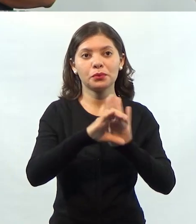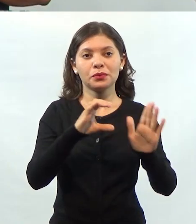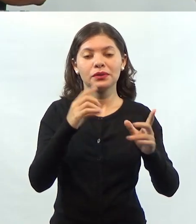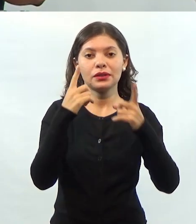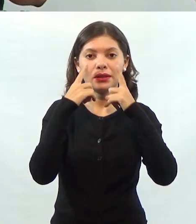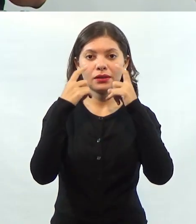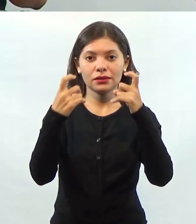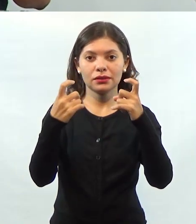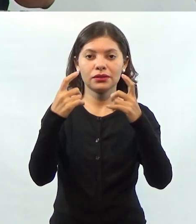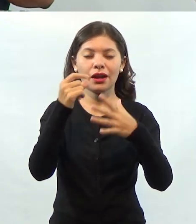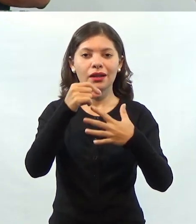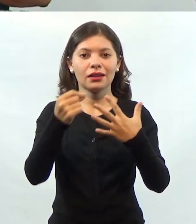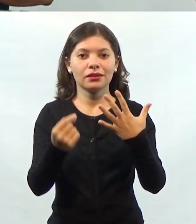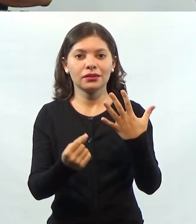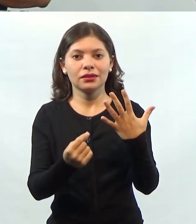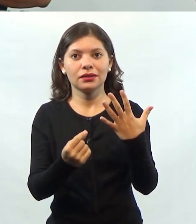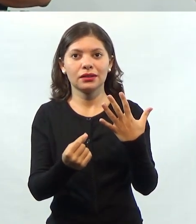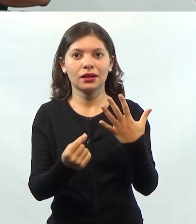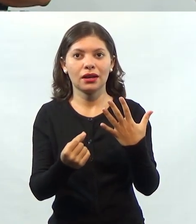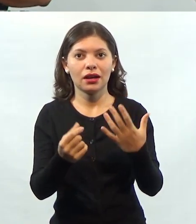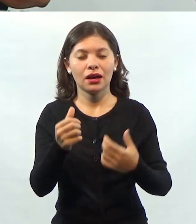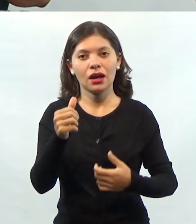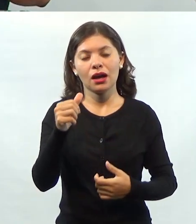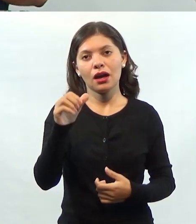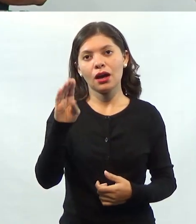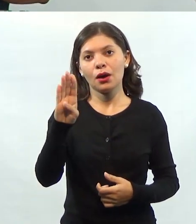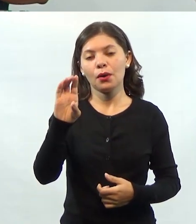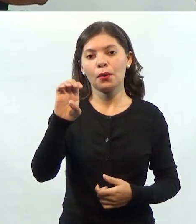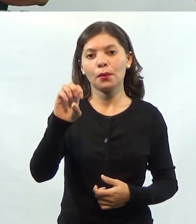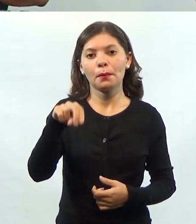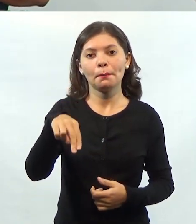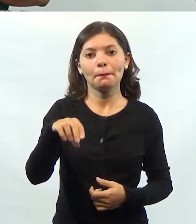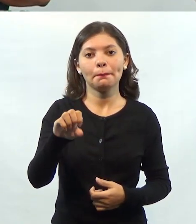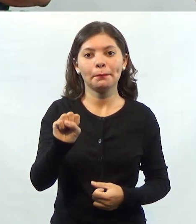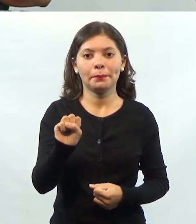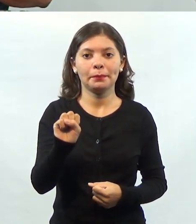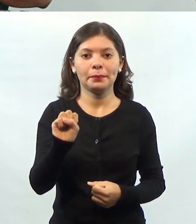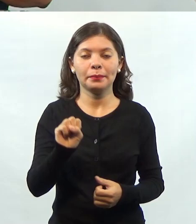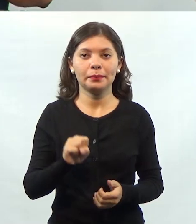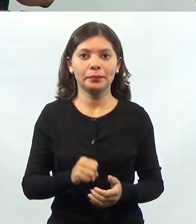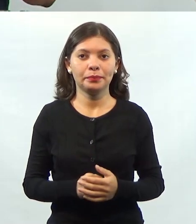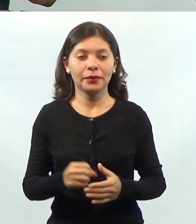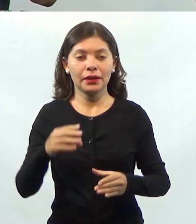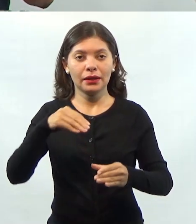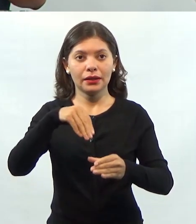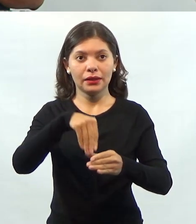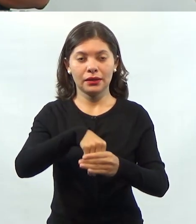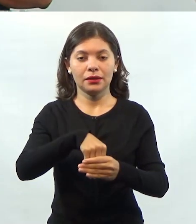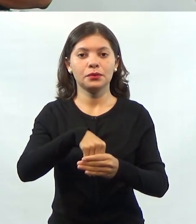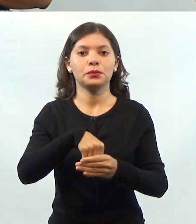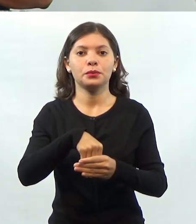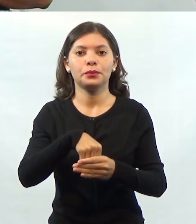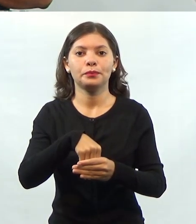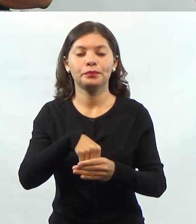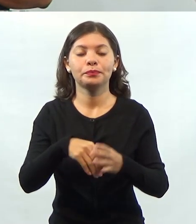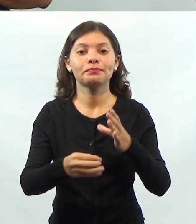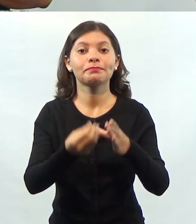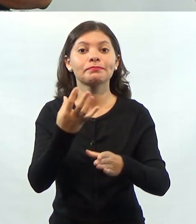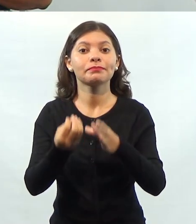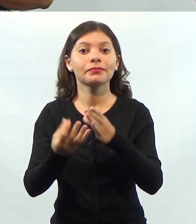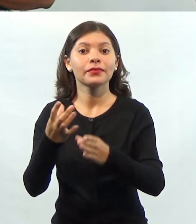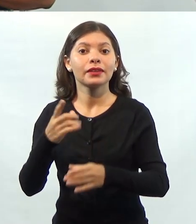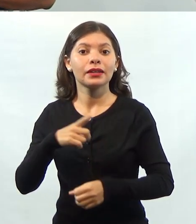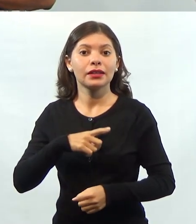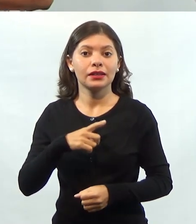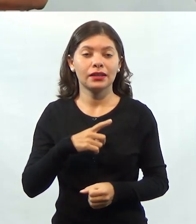interessante é a gente classificar os bens que uma empresa pode produzir. Dentro dos bens que uma empresa pode produzir,